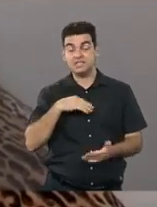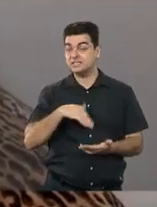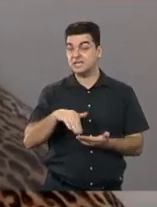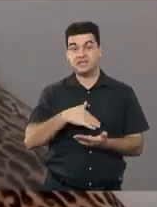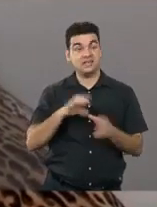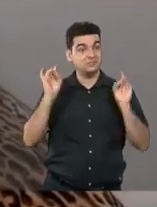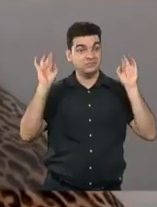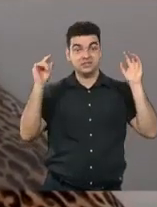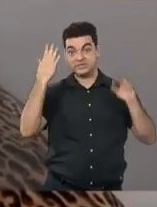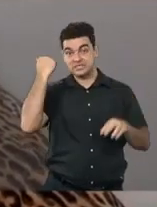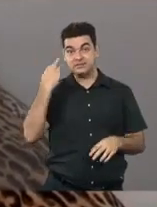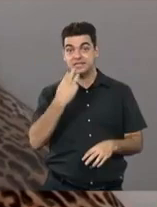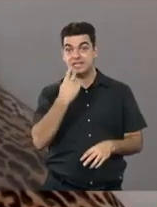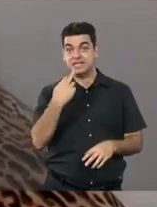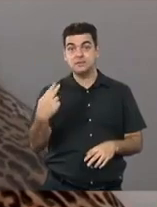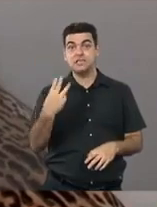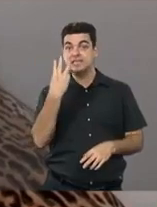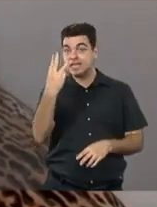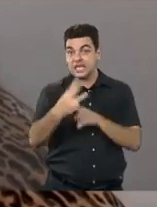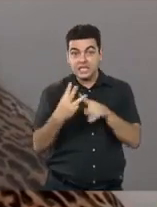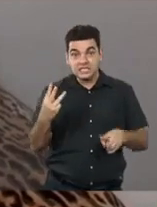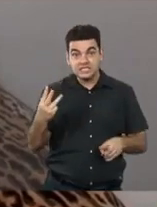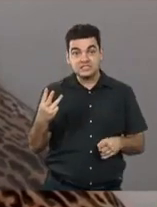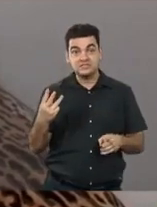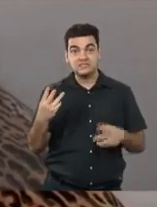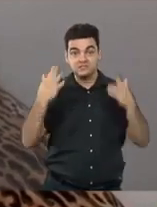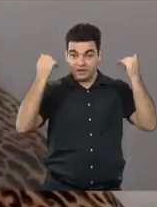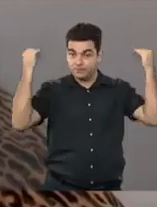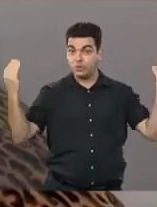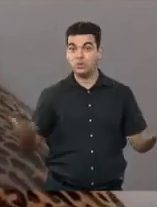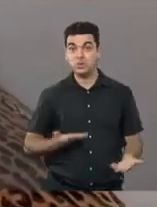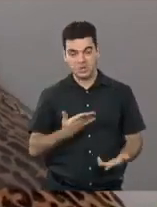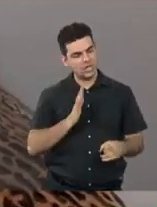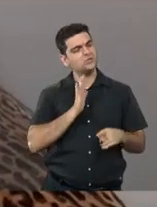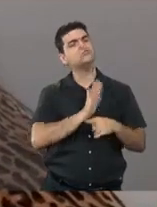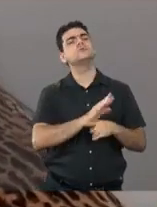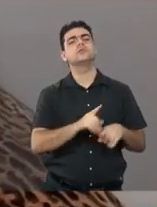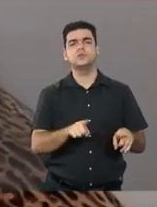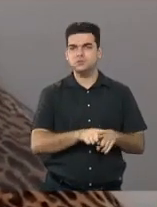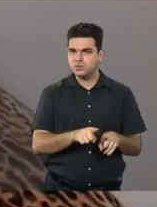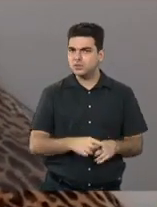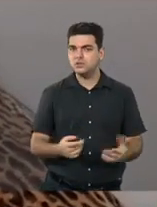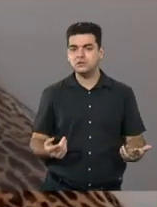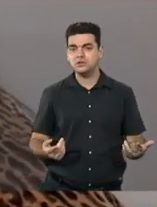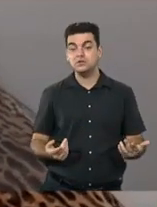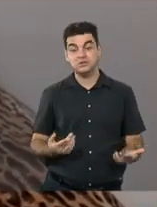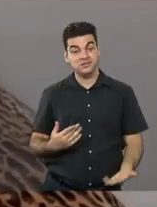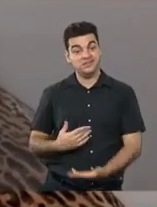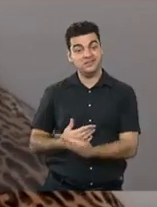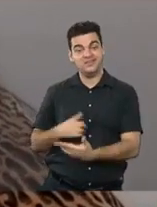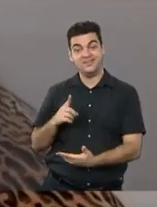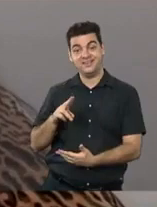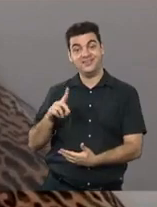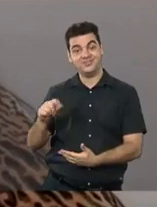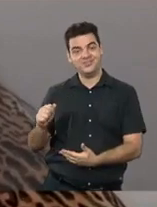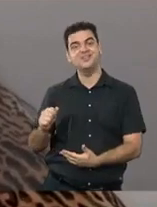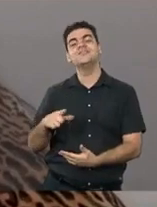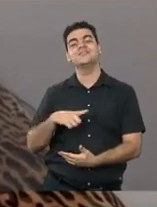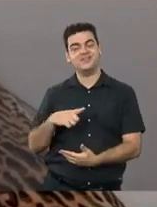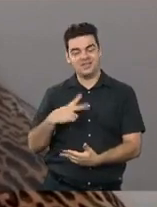que vivem essa tortura dentro, imagina então a situação da Duda e da turma,